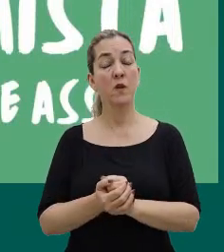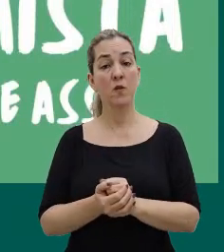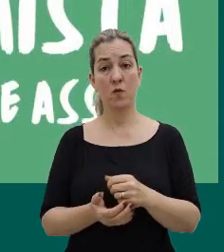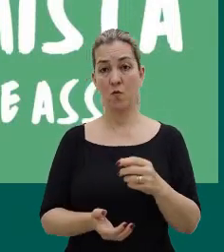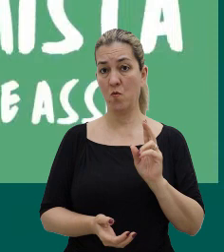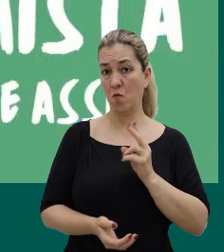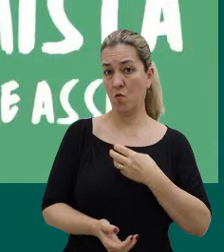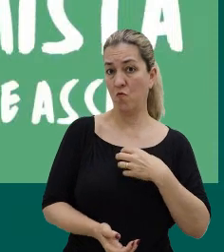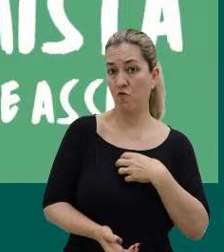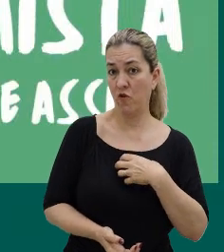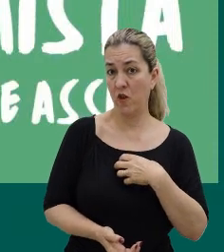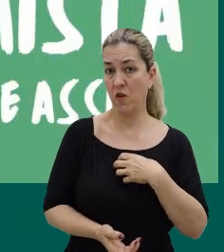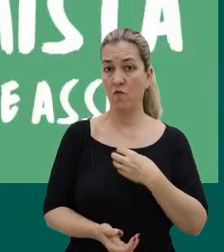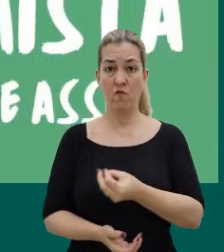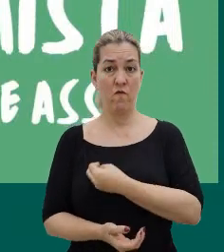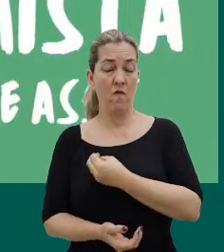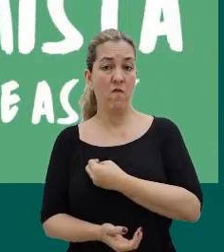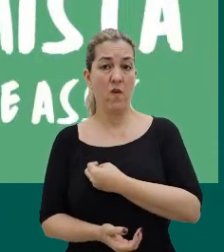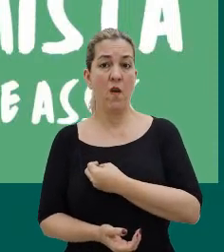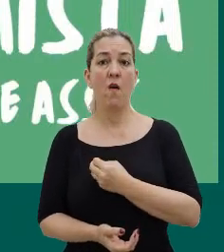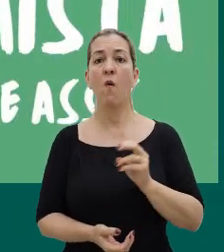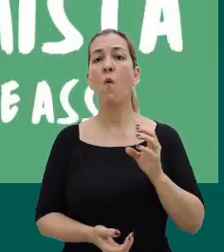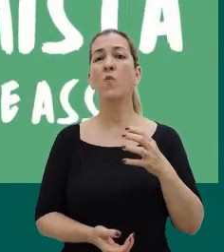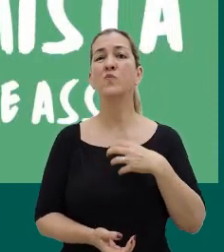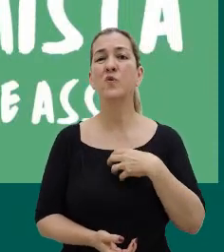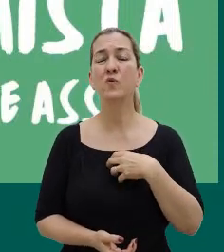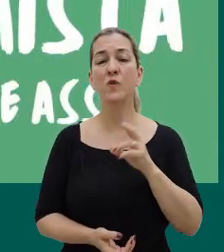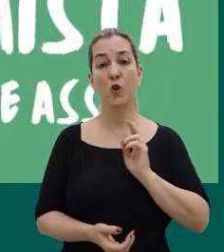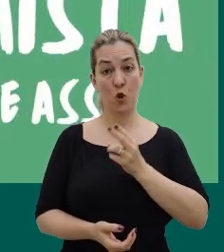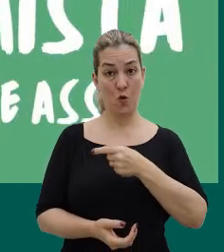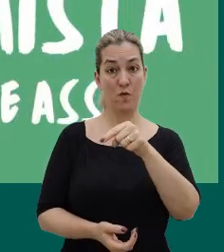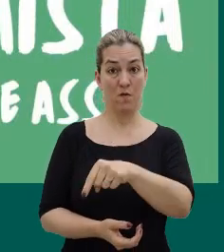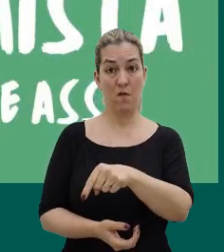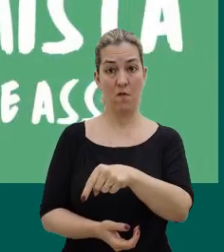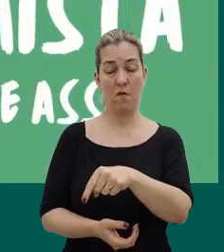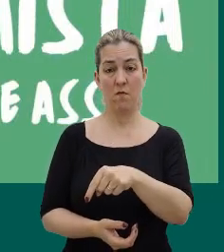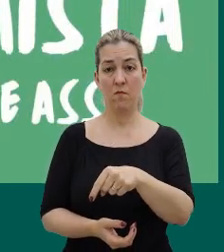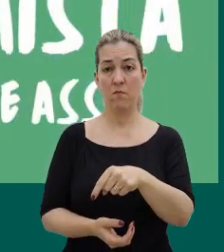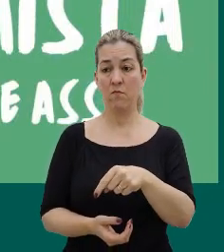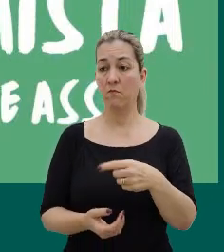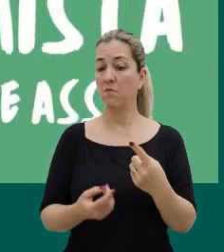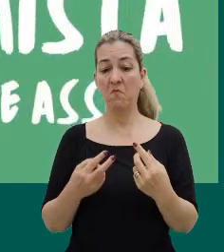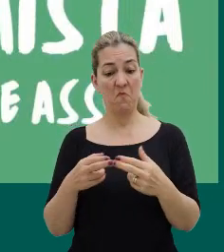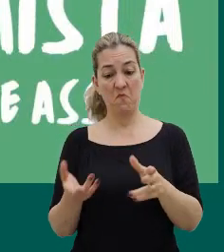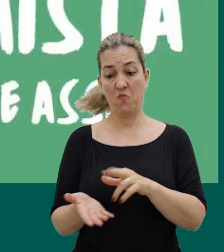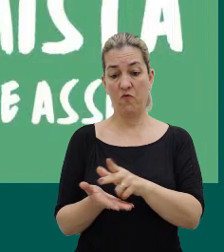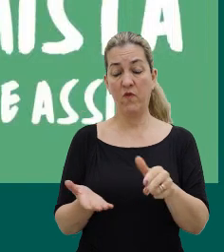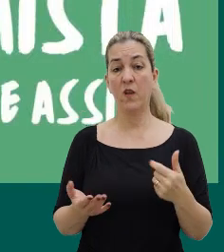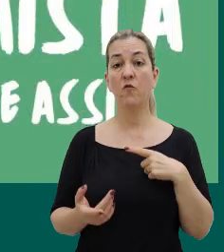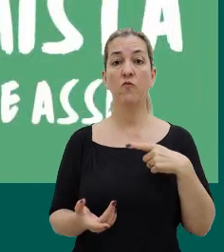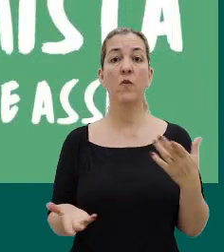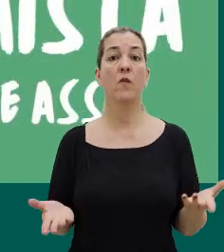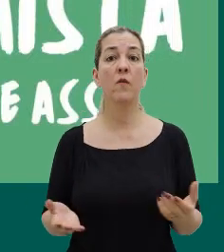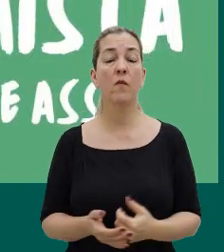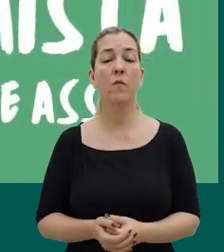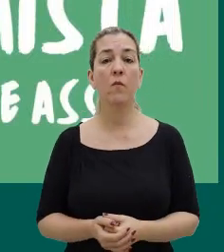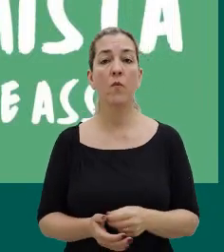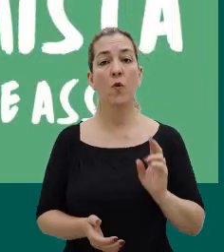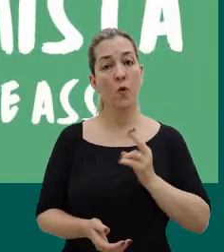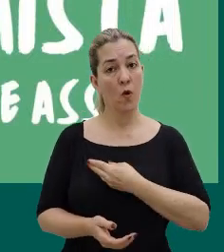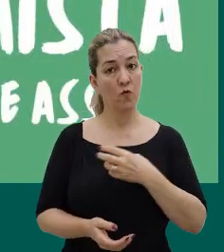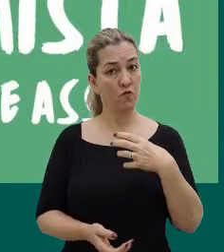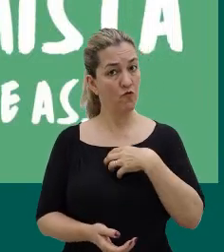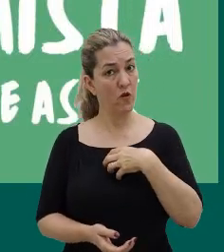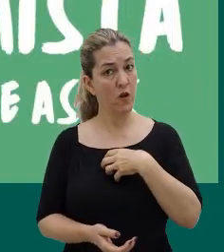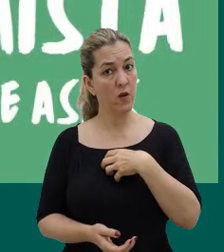jeito de viver ou o jeito que a gente é só fala da gente. e que o nosso